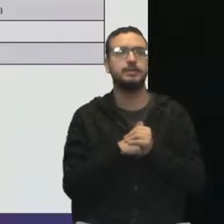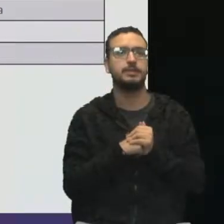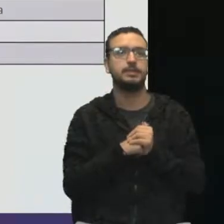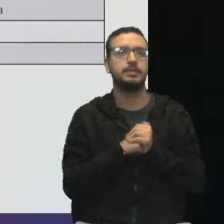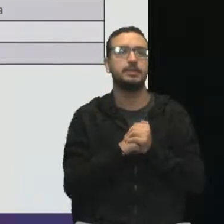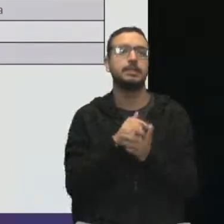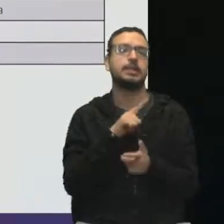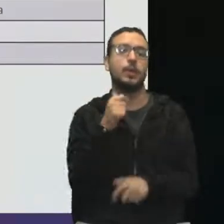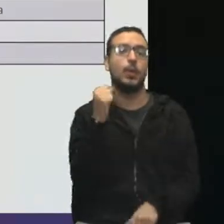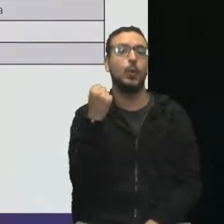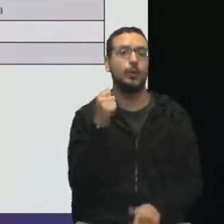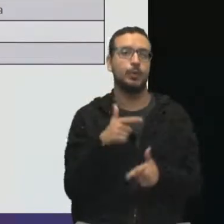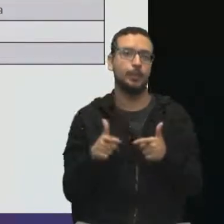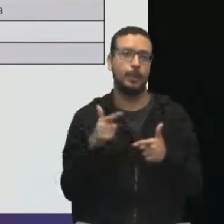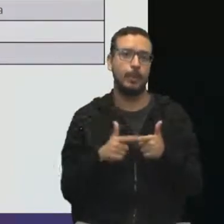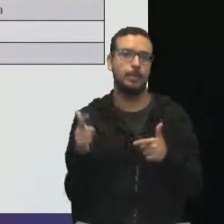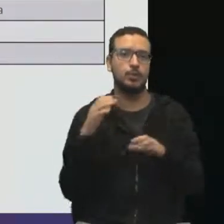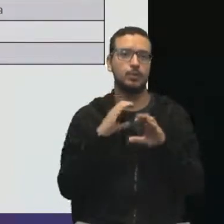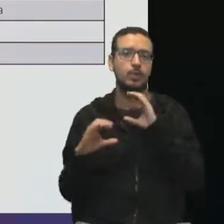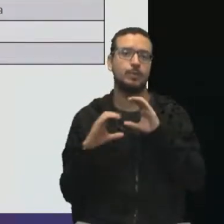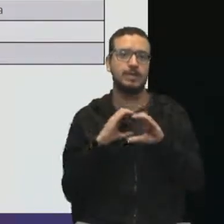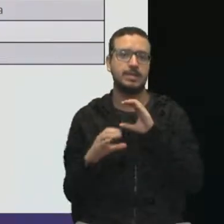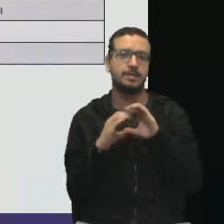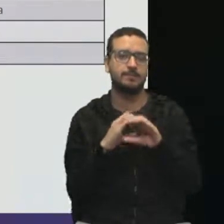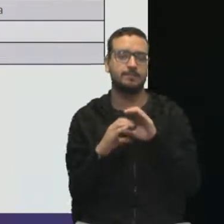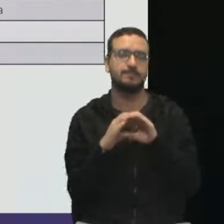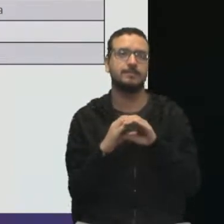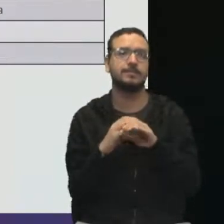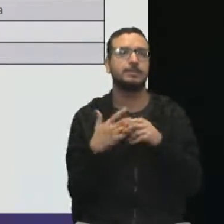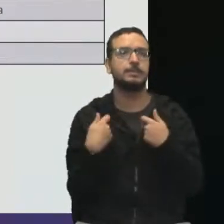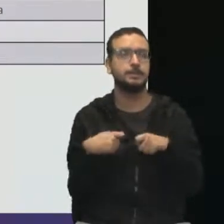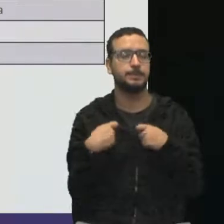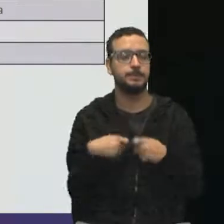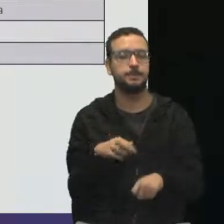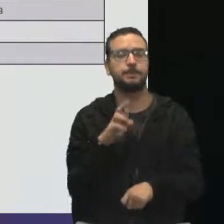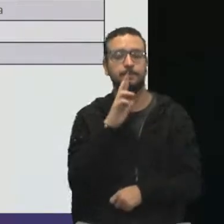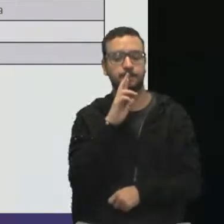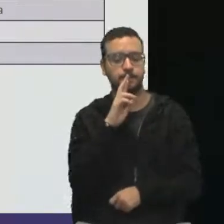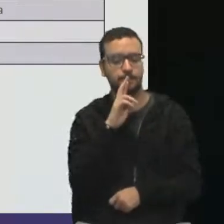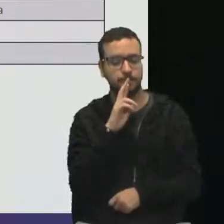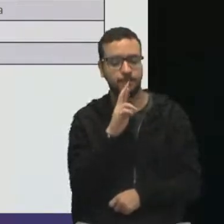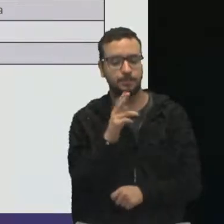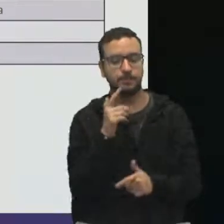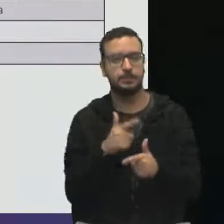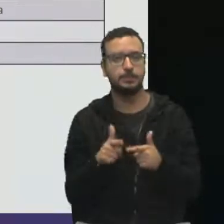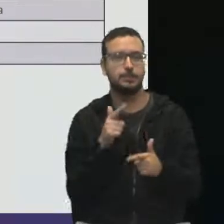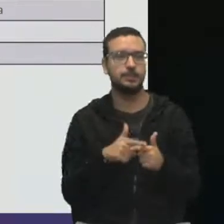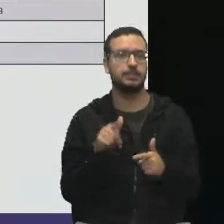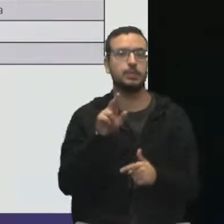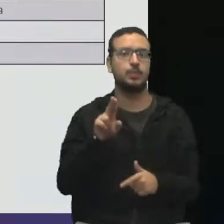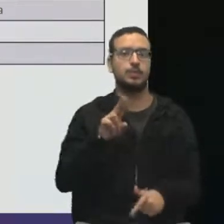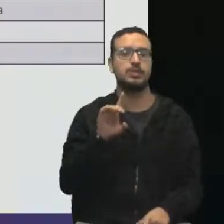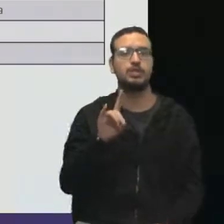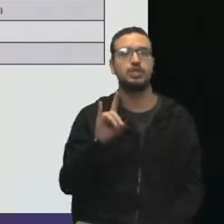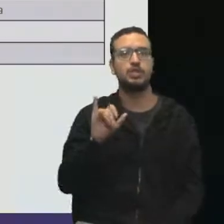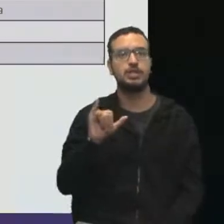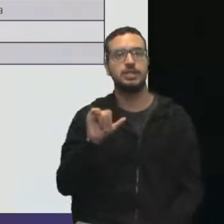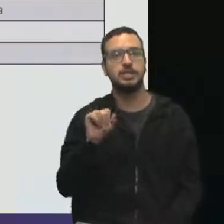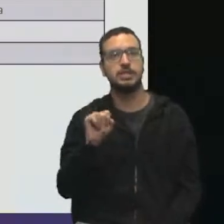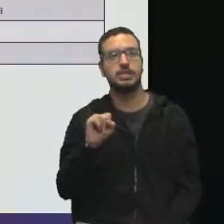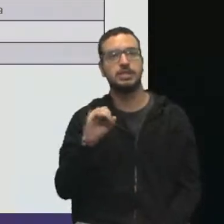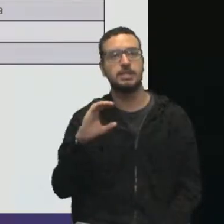temos oito problemas de comunicação. Então você vai resolver esses problemas através de disciplina, né?